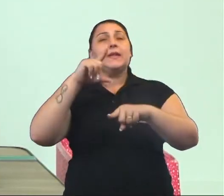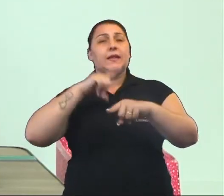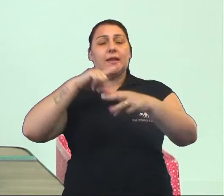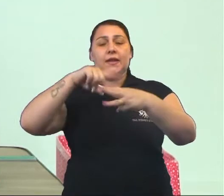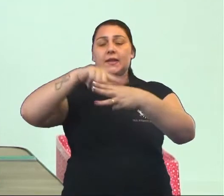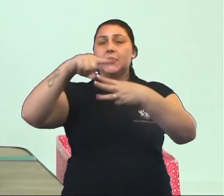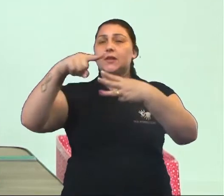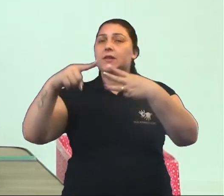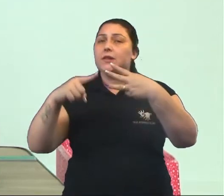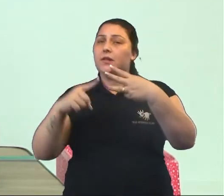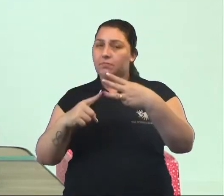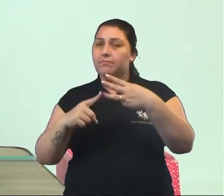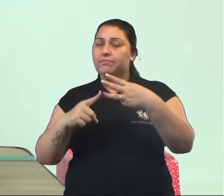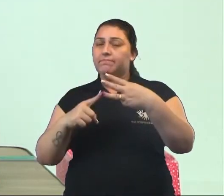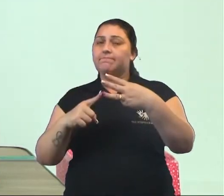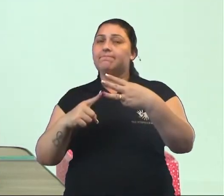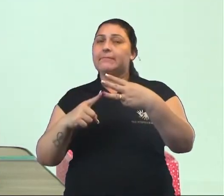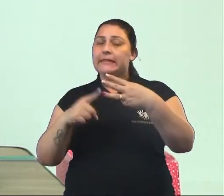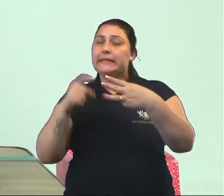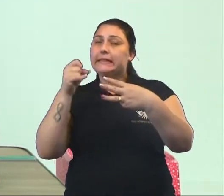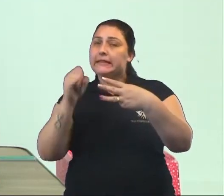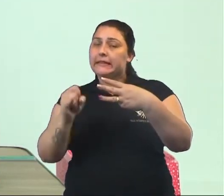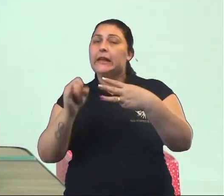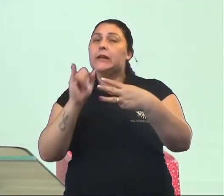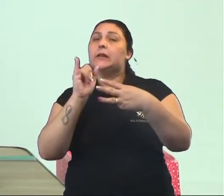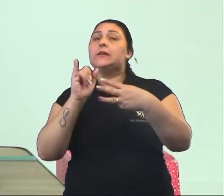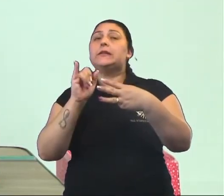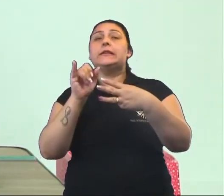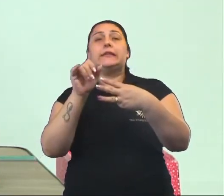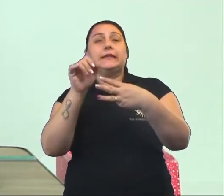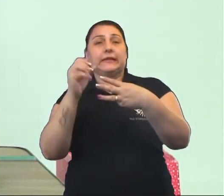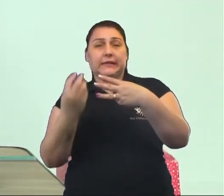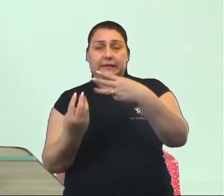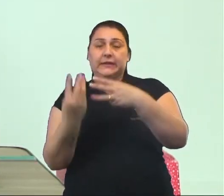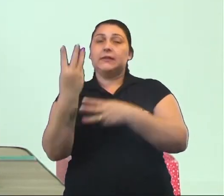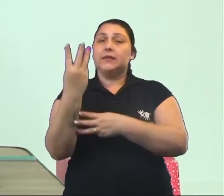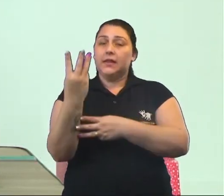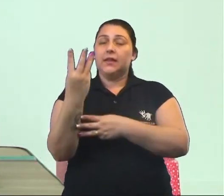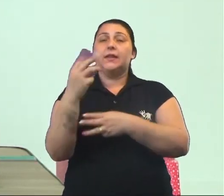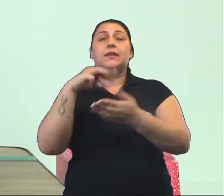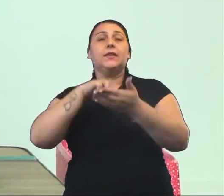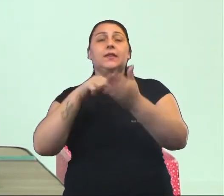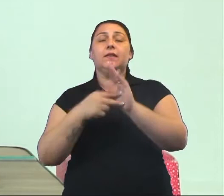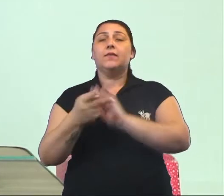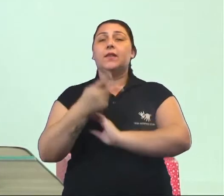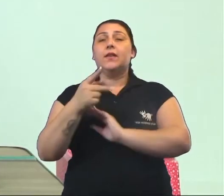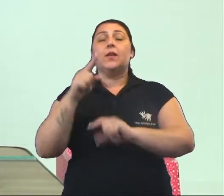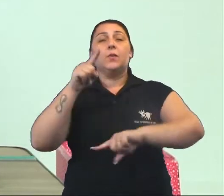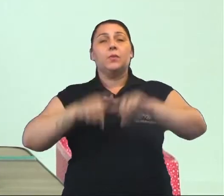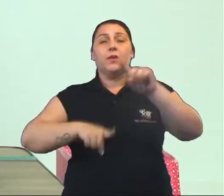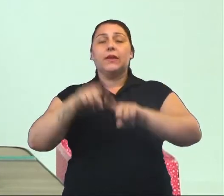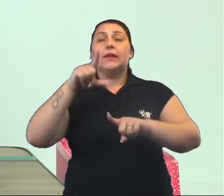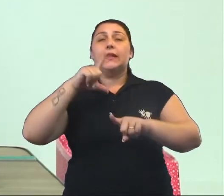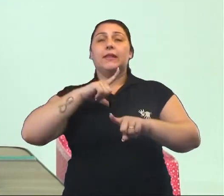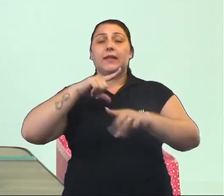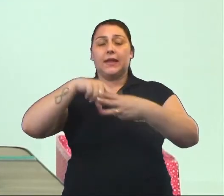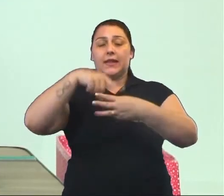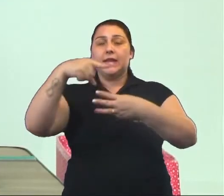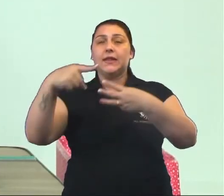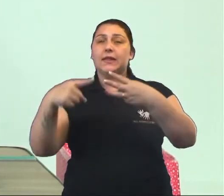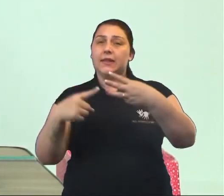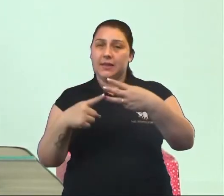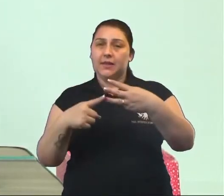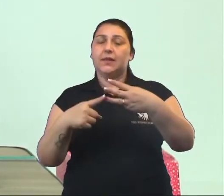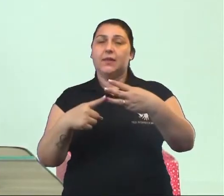três dimensões. Isso mesmo, se algo é tridimensional, significa dizer que aquele objeto possui três